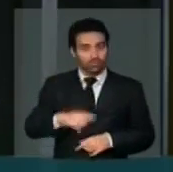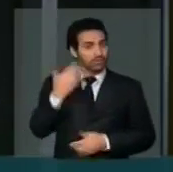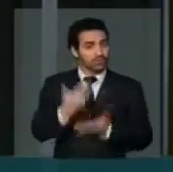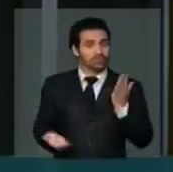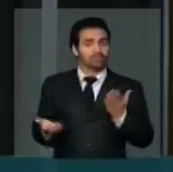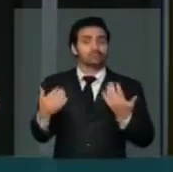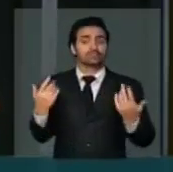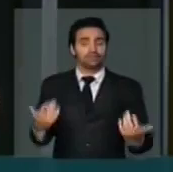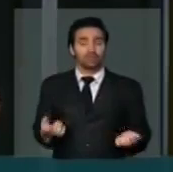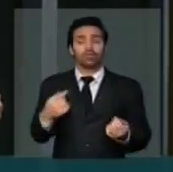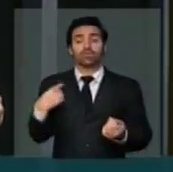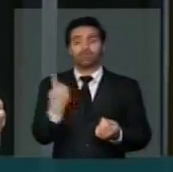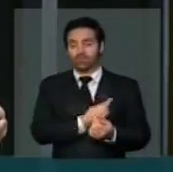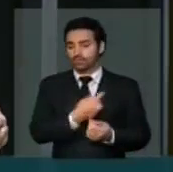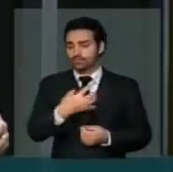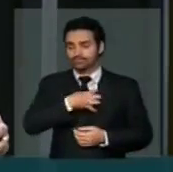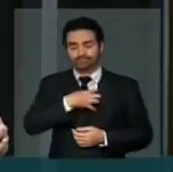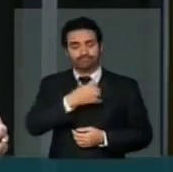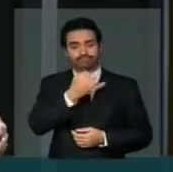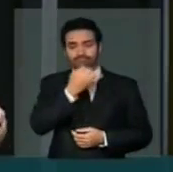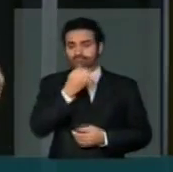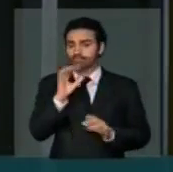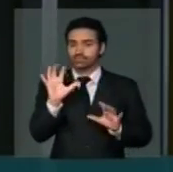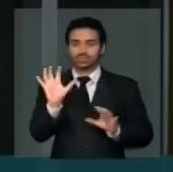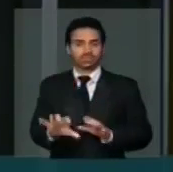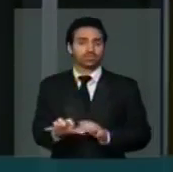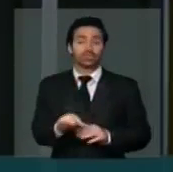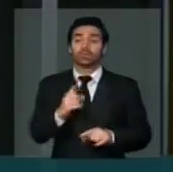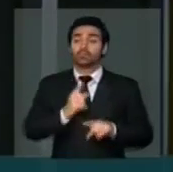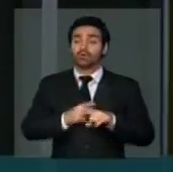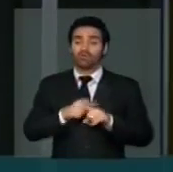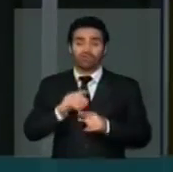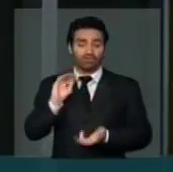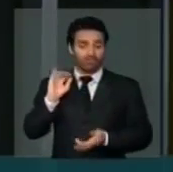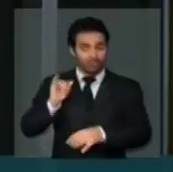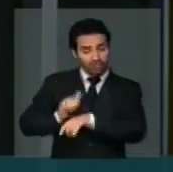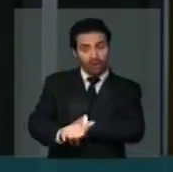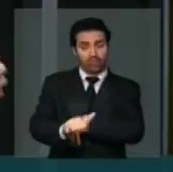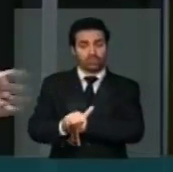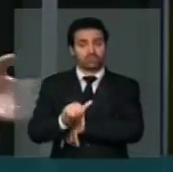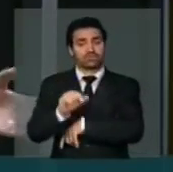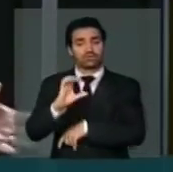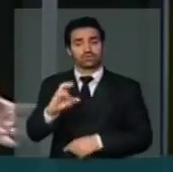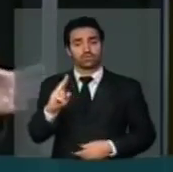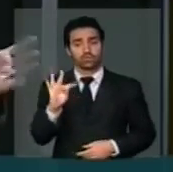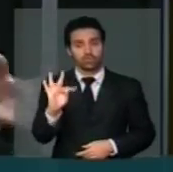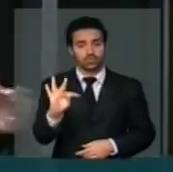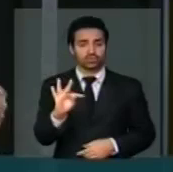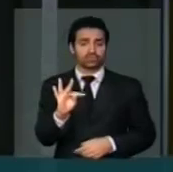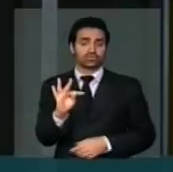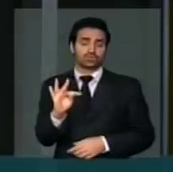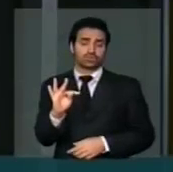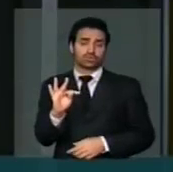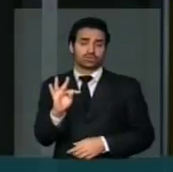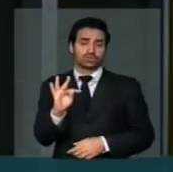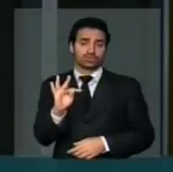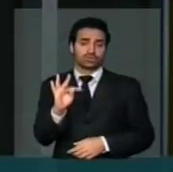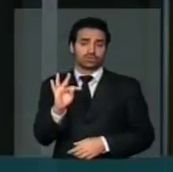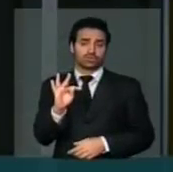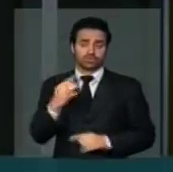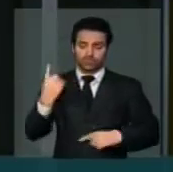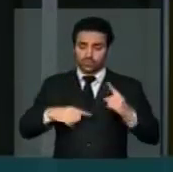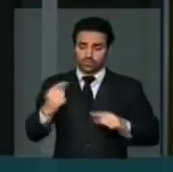aqui o meu lamento pela ausência das centrais sindicais nos grandes temas nacionais.